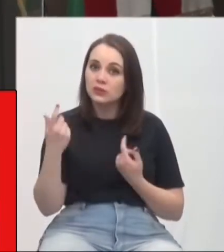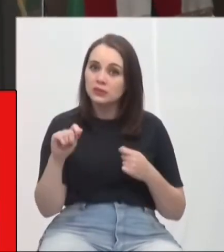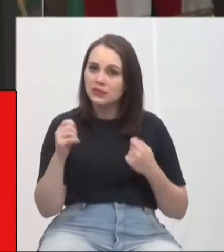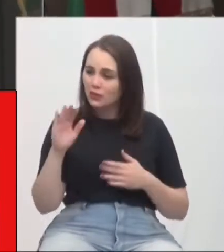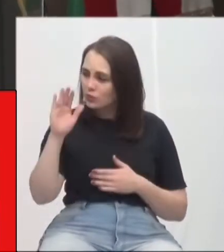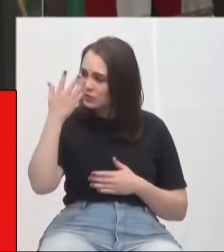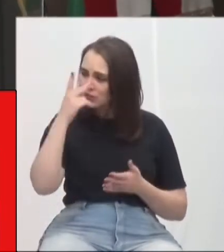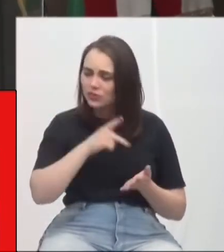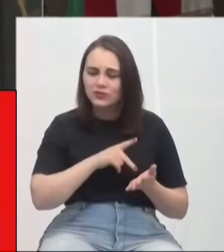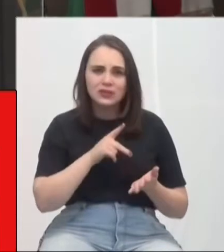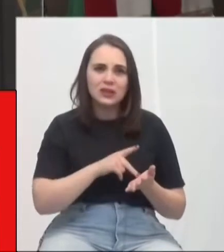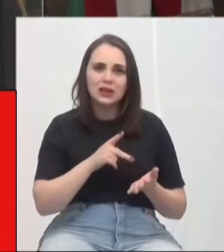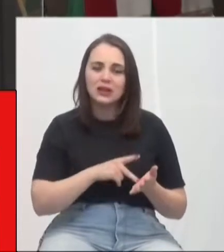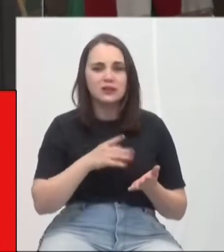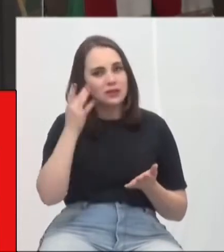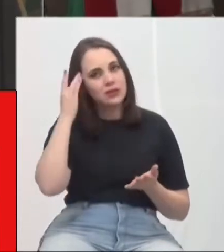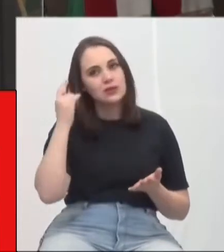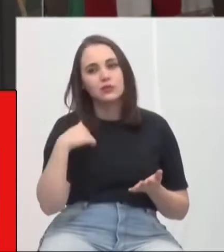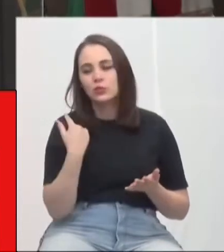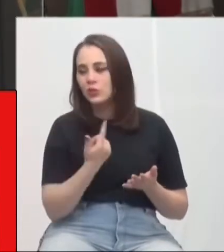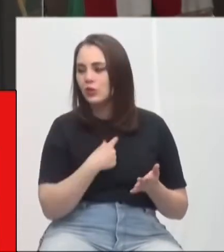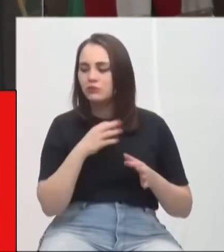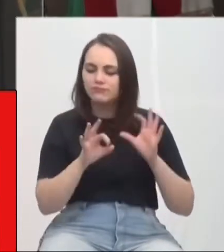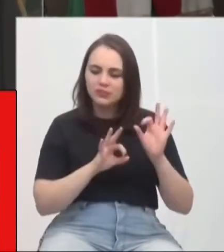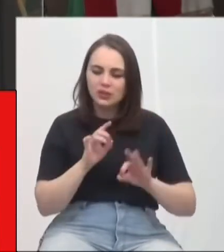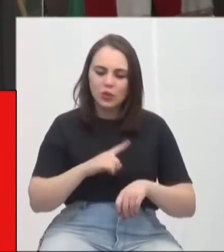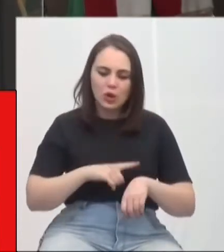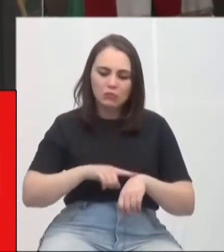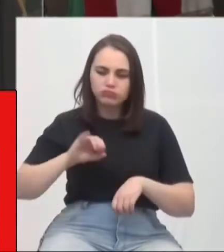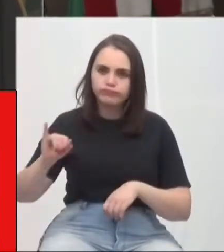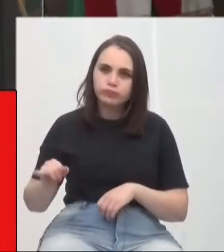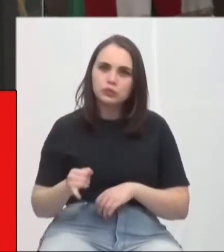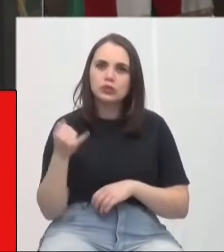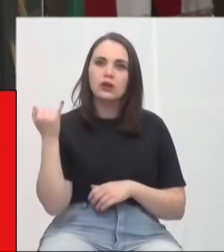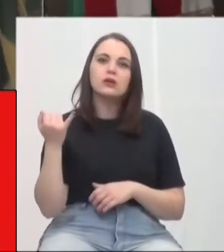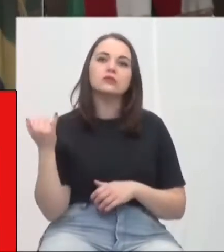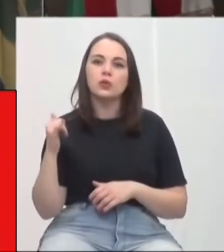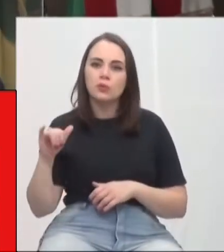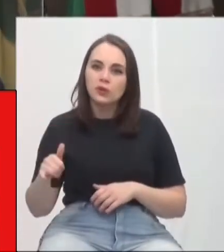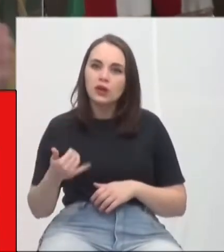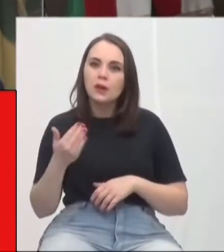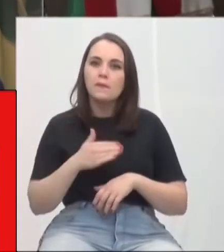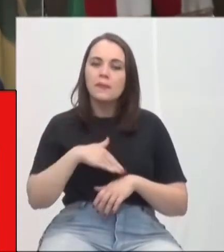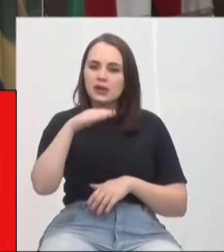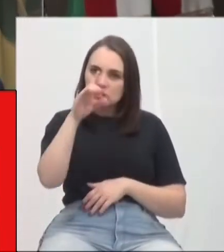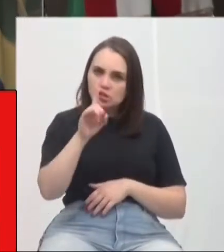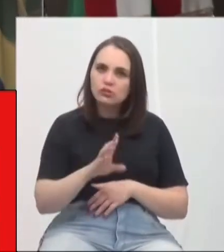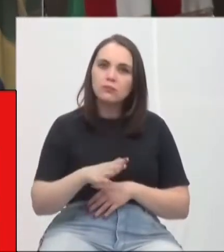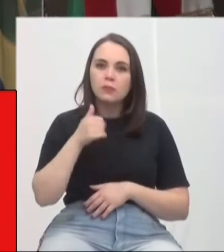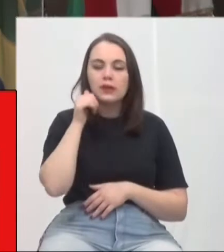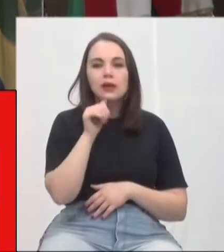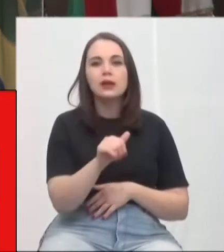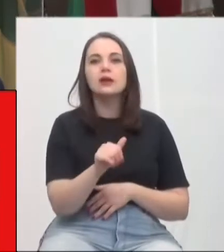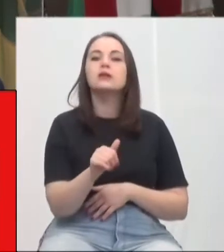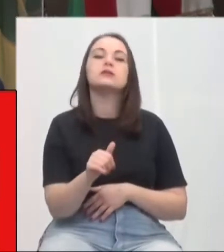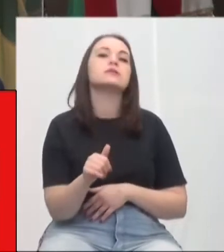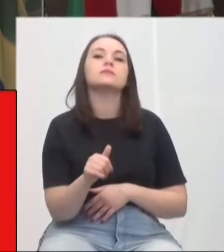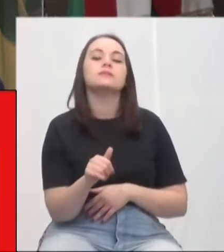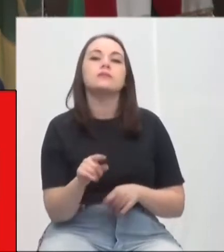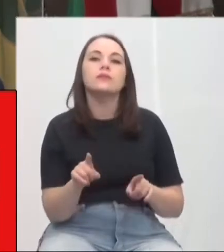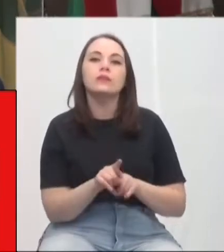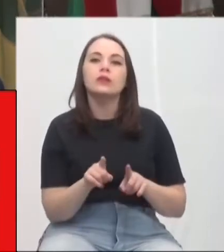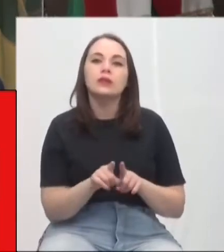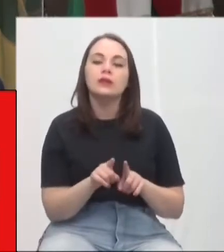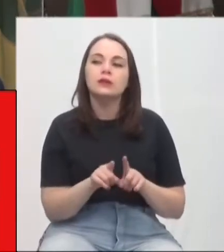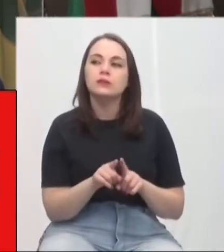efetivada. Acho que é a nossa hora de criar oportunidades, criar oportunidades para mais dignidade para as mulheres, criar oportunidades